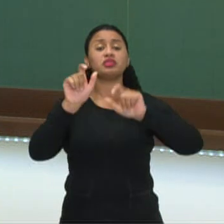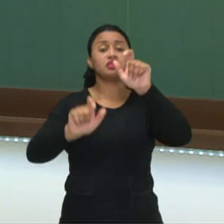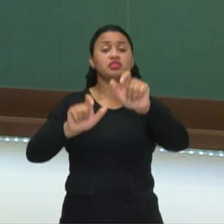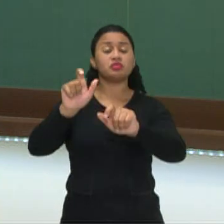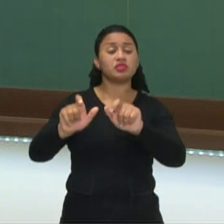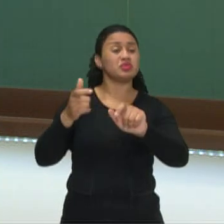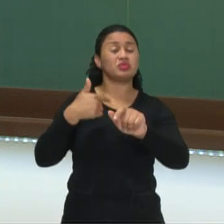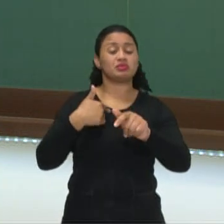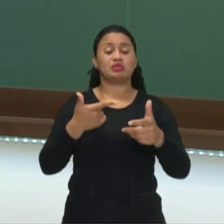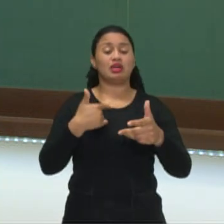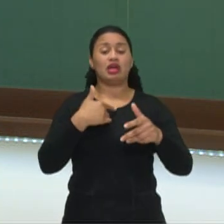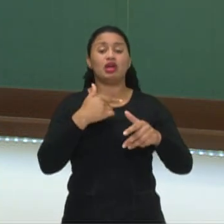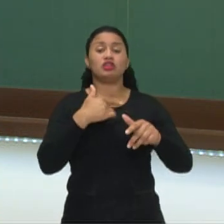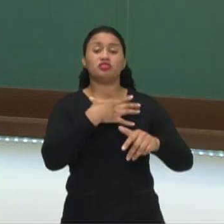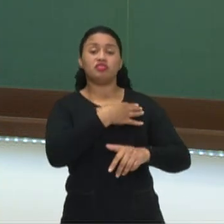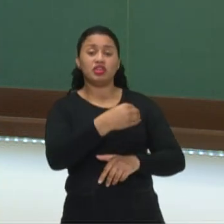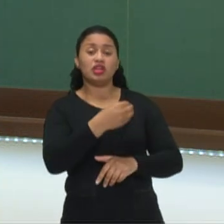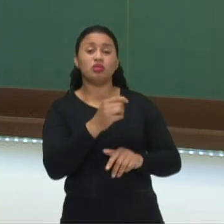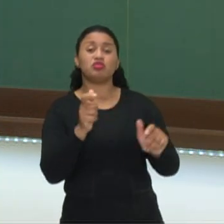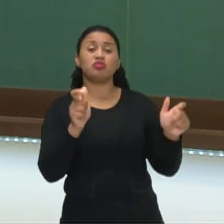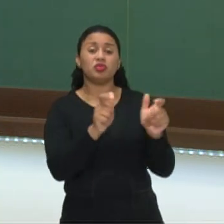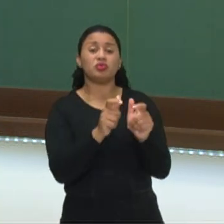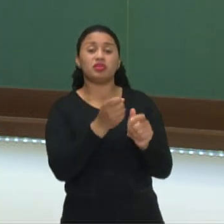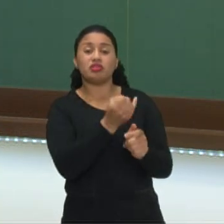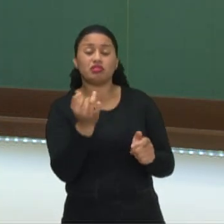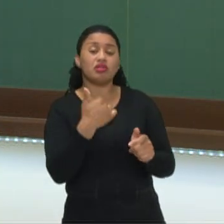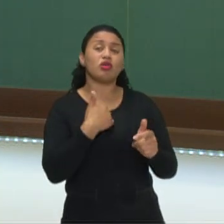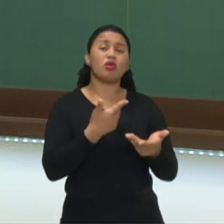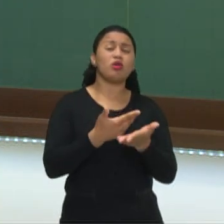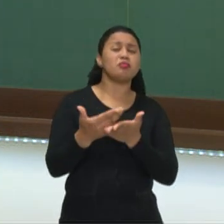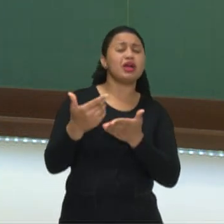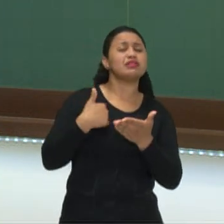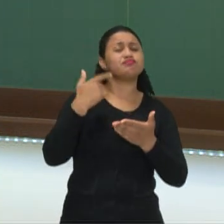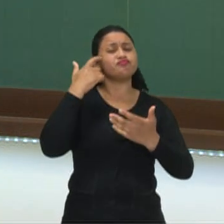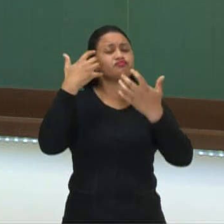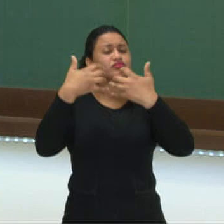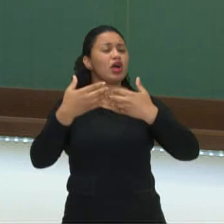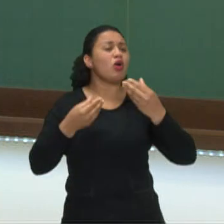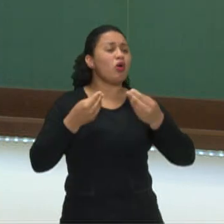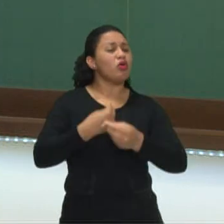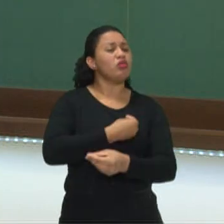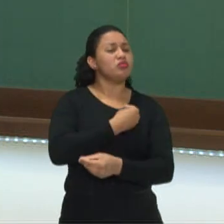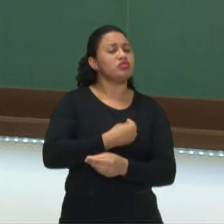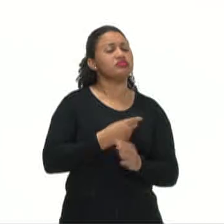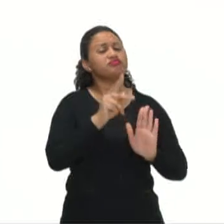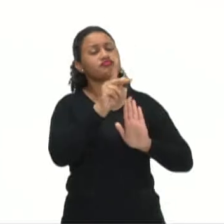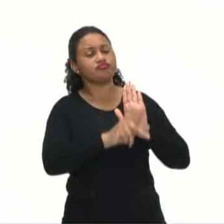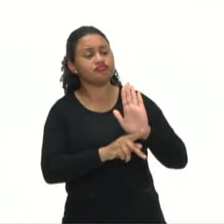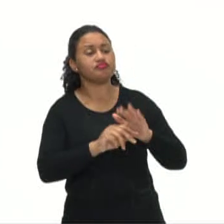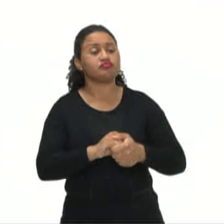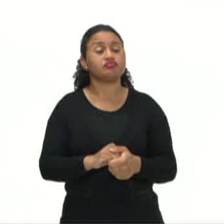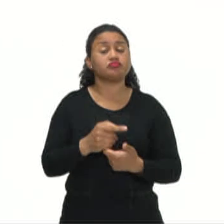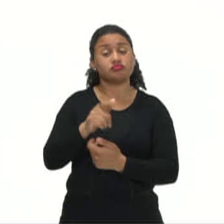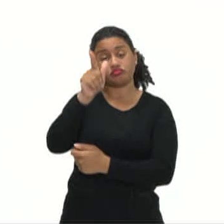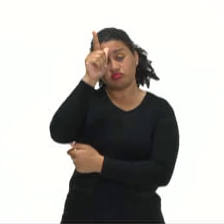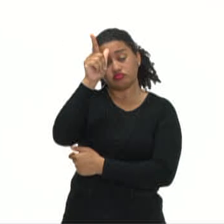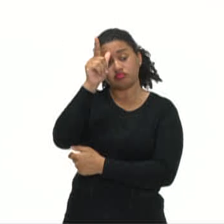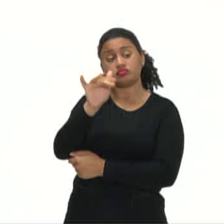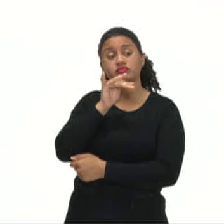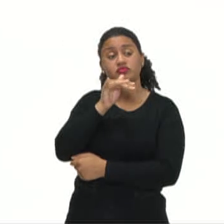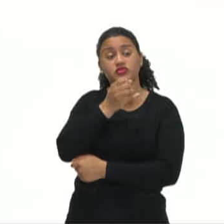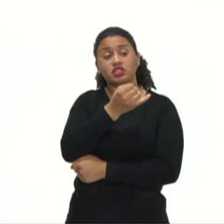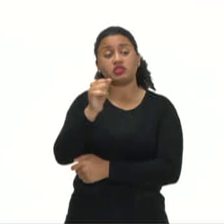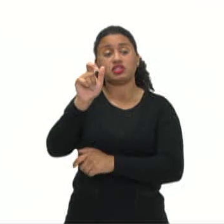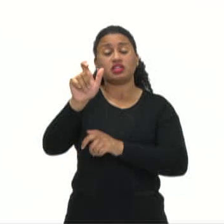param de ter tantos filhos e começam a planejar melhor as suas vidas. Na Alemanha, por exemplo, os números de